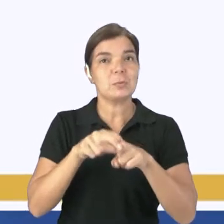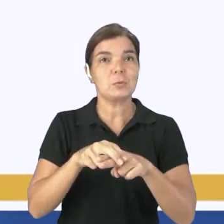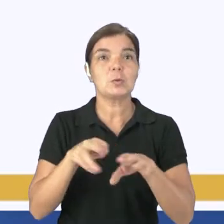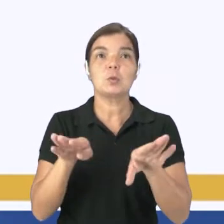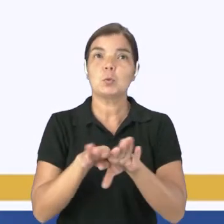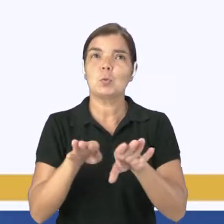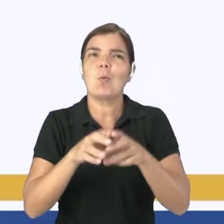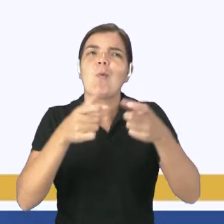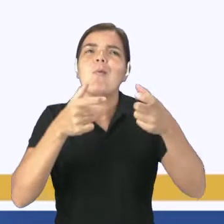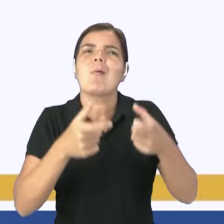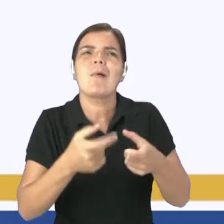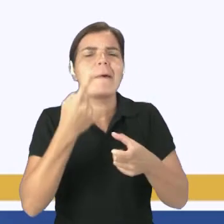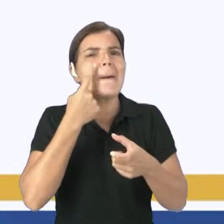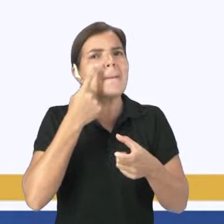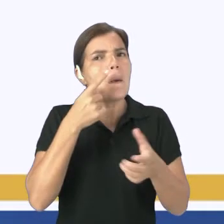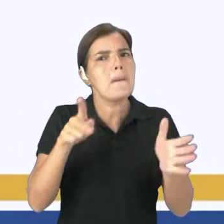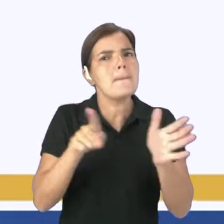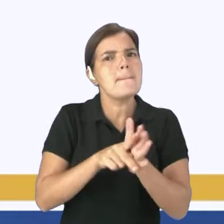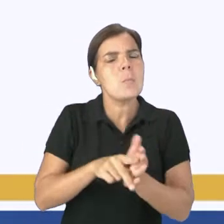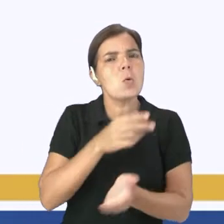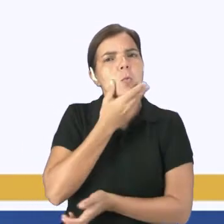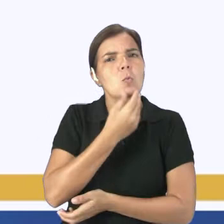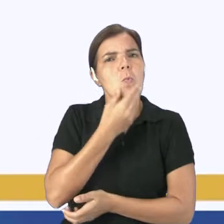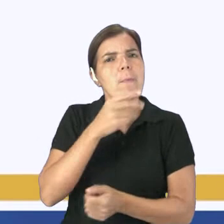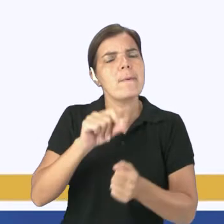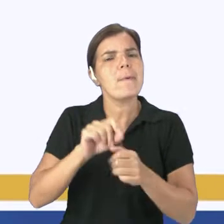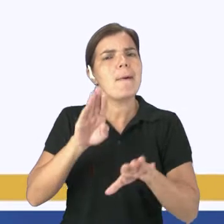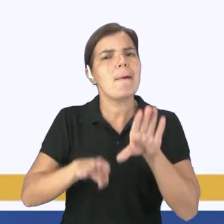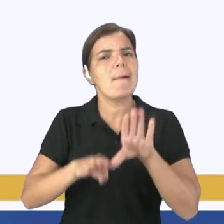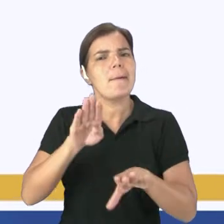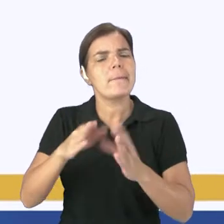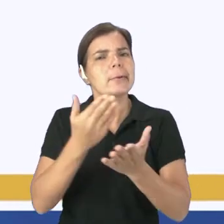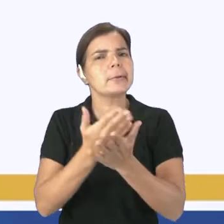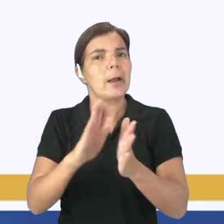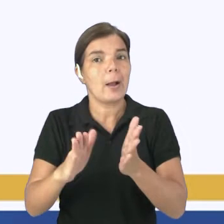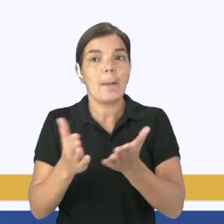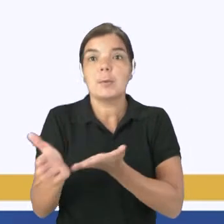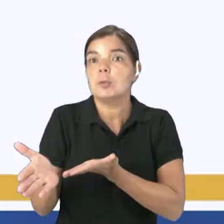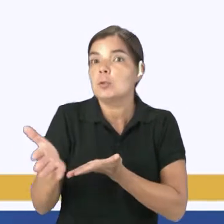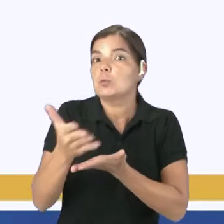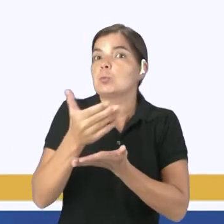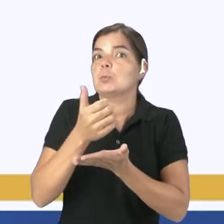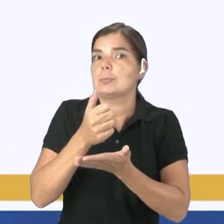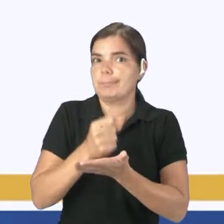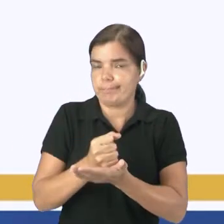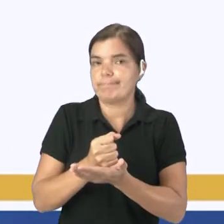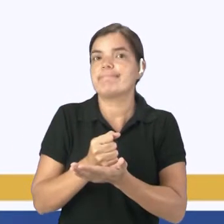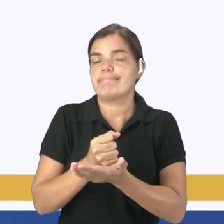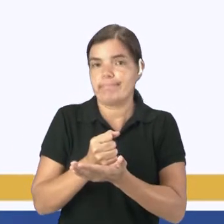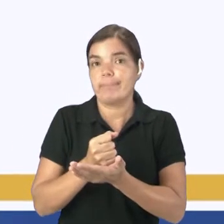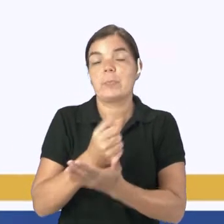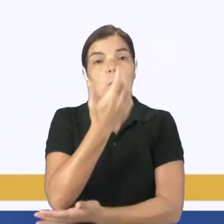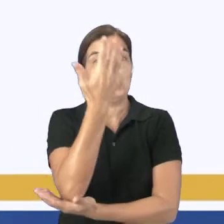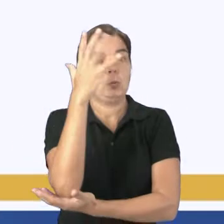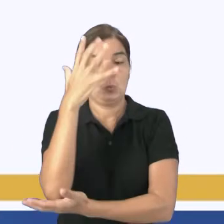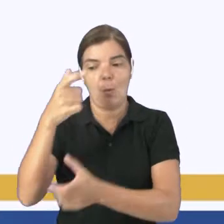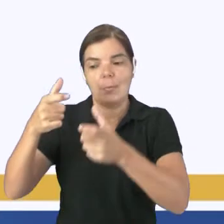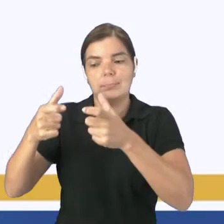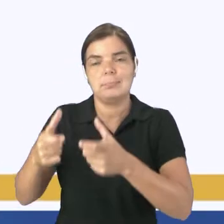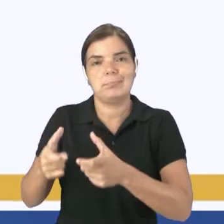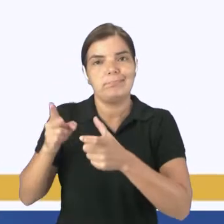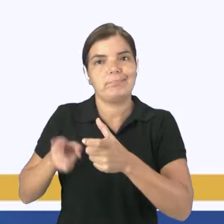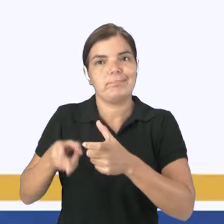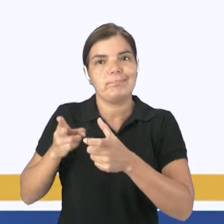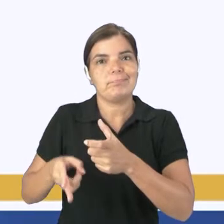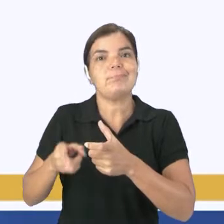gente observa o que o próprio ser humano faz, né? Às vezes ele acaba retirando uma determinada espécie de uma área, e nessa retirada,